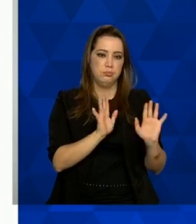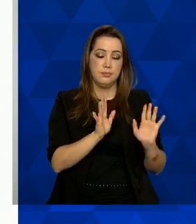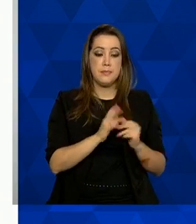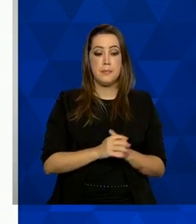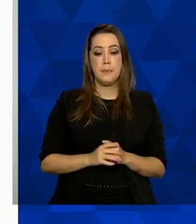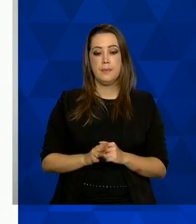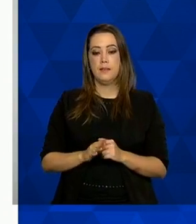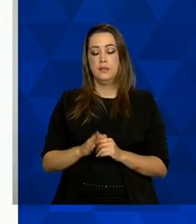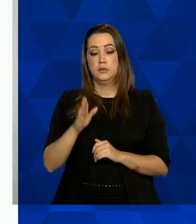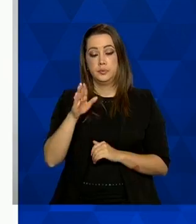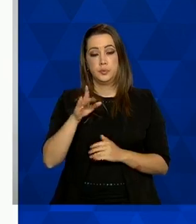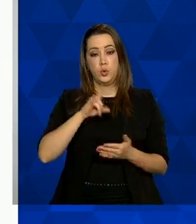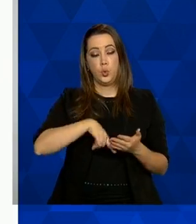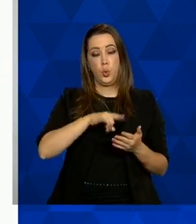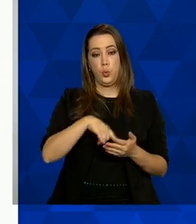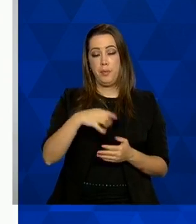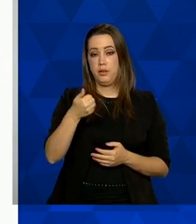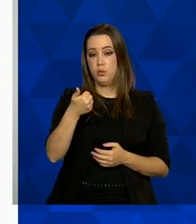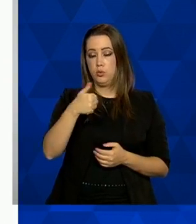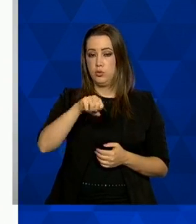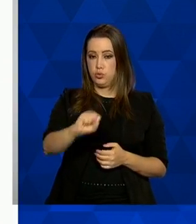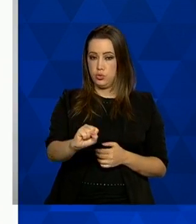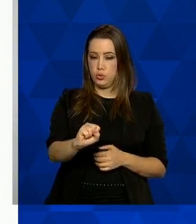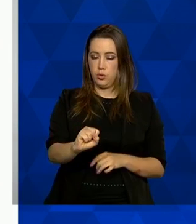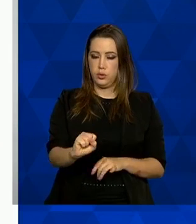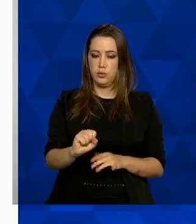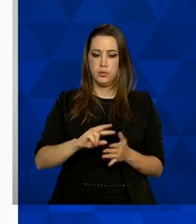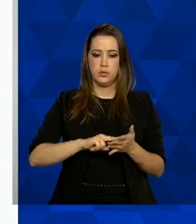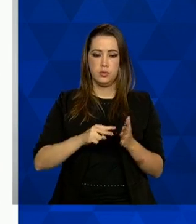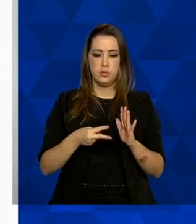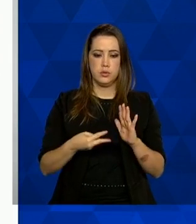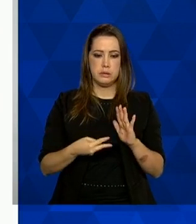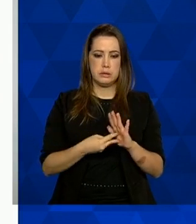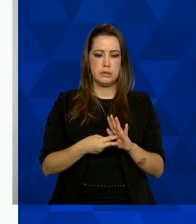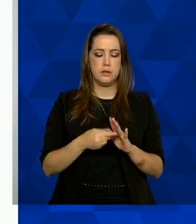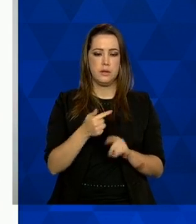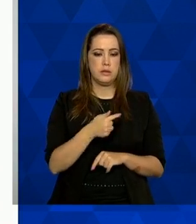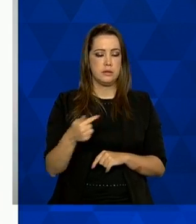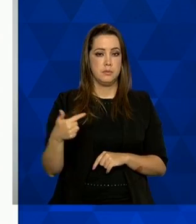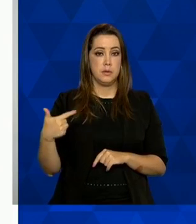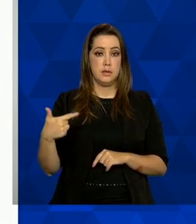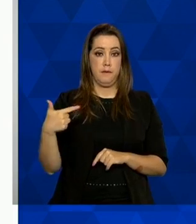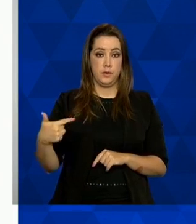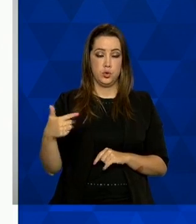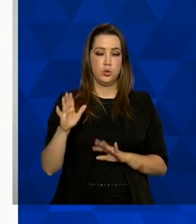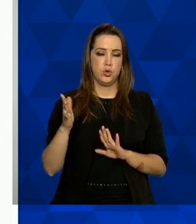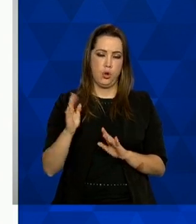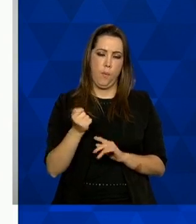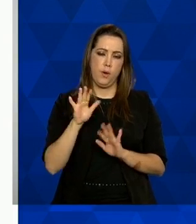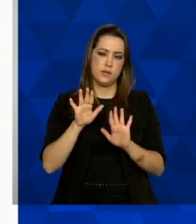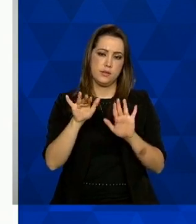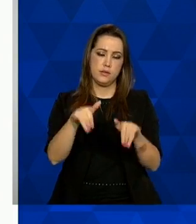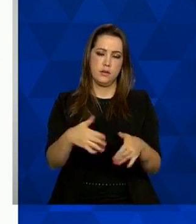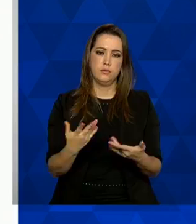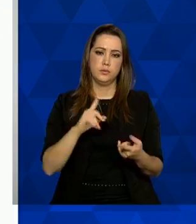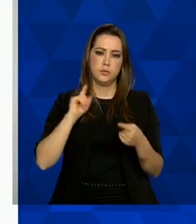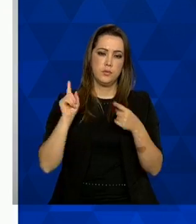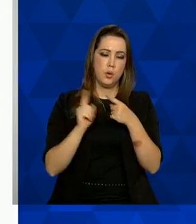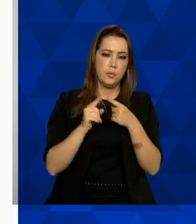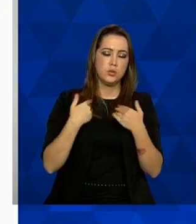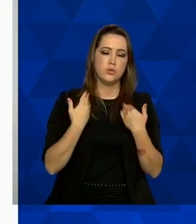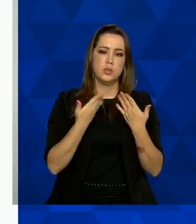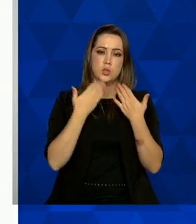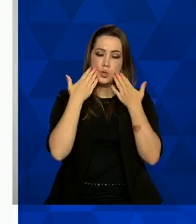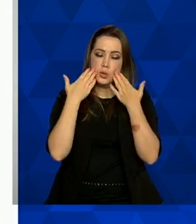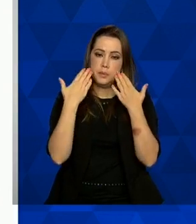boletim epidemiológico 18 que equivale a semana epidemiológica 22 está sendo finalizado a previsão é que nós